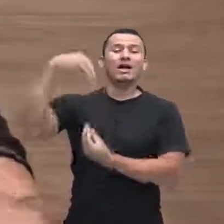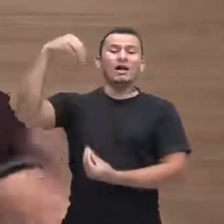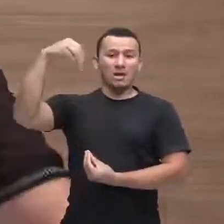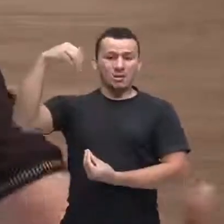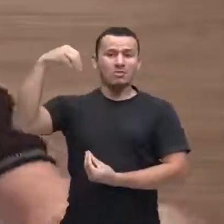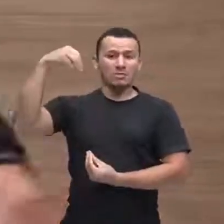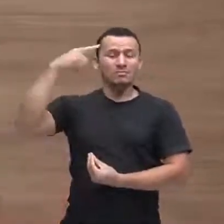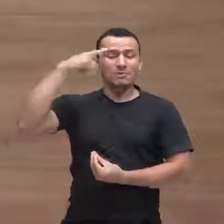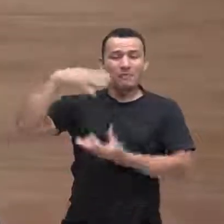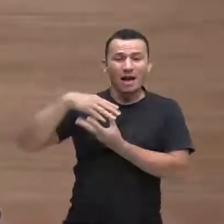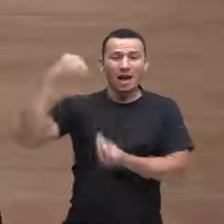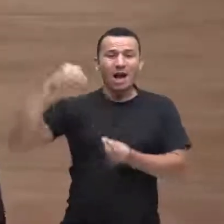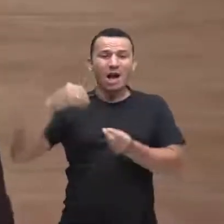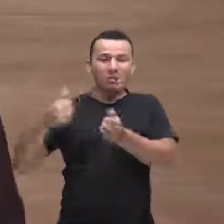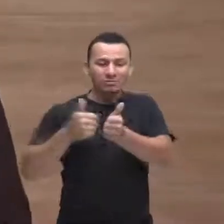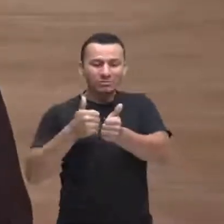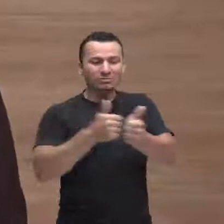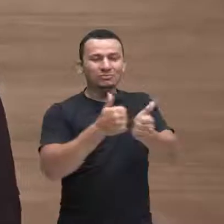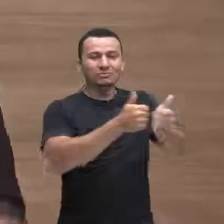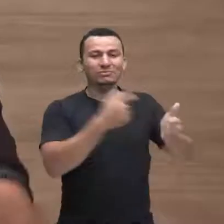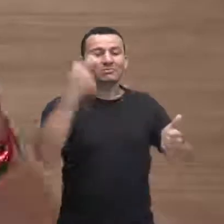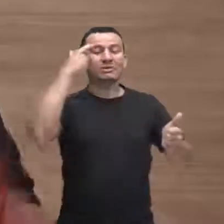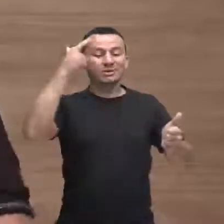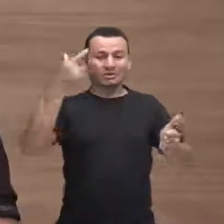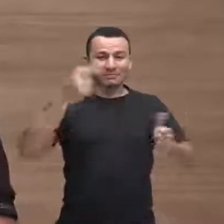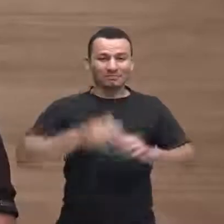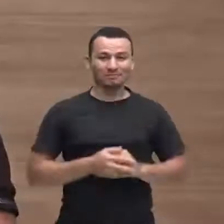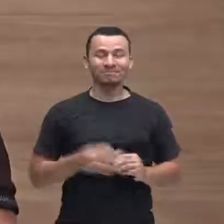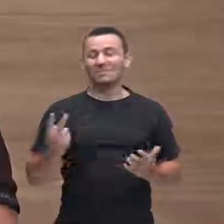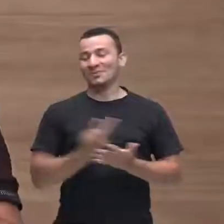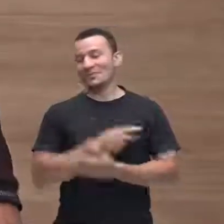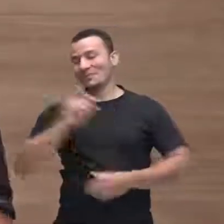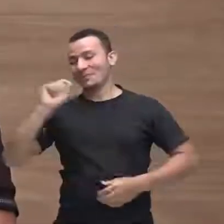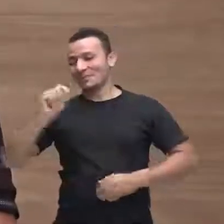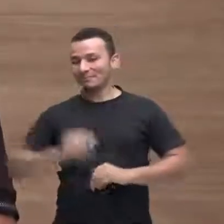depenada que estava ali atrás dele, não é? Então, o que acontece?